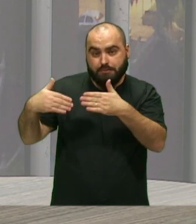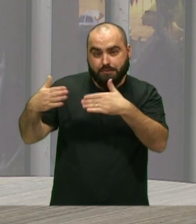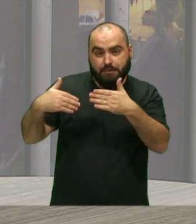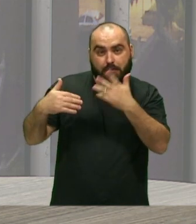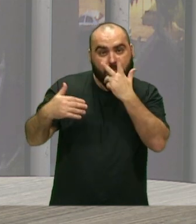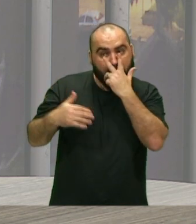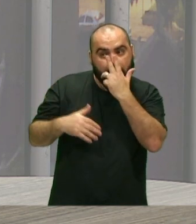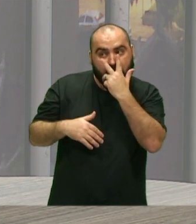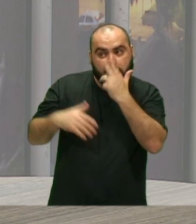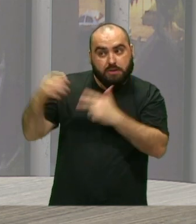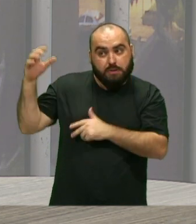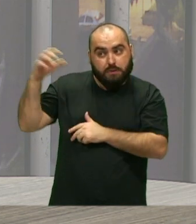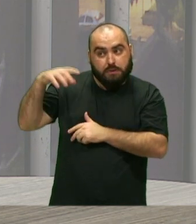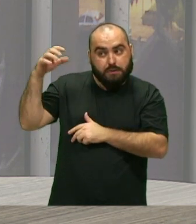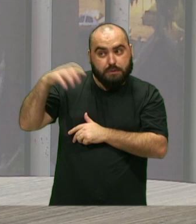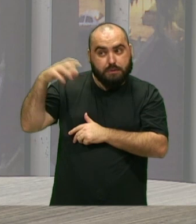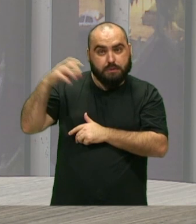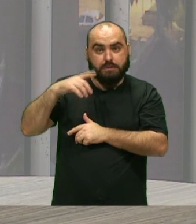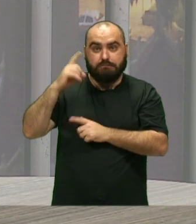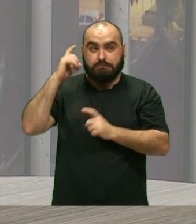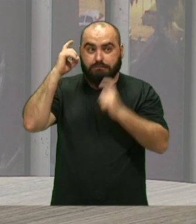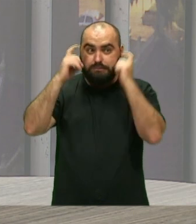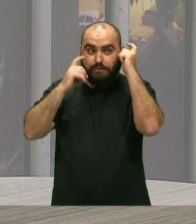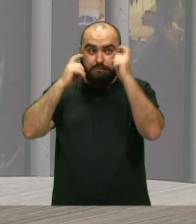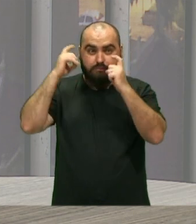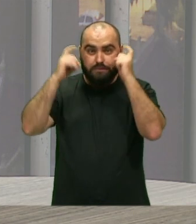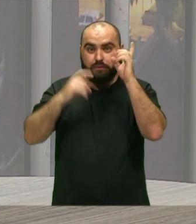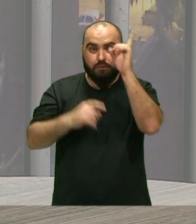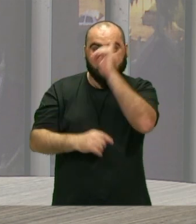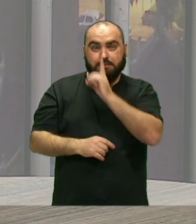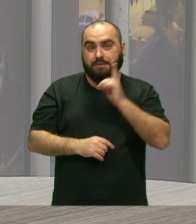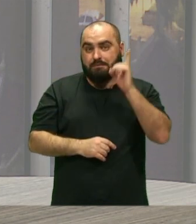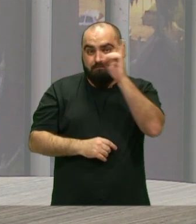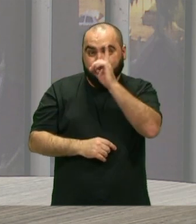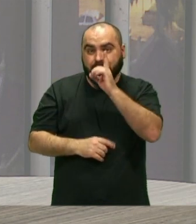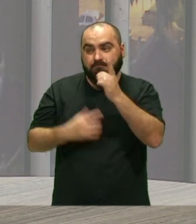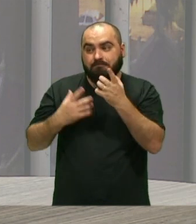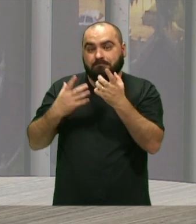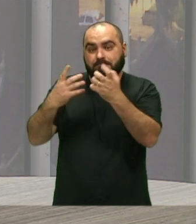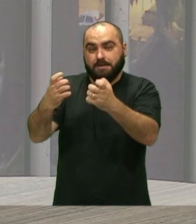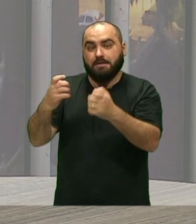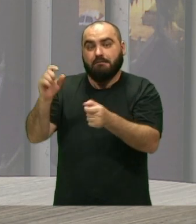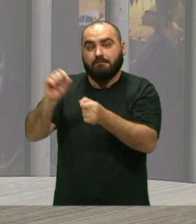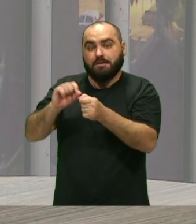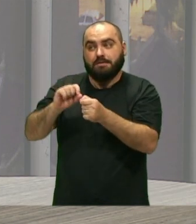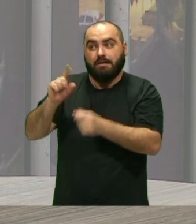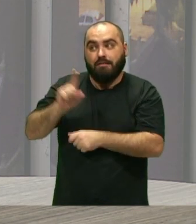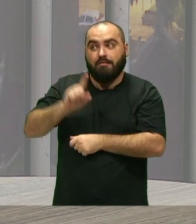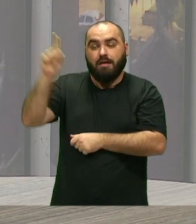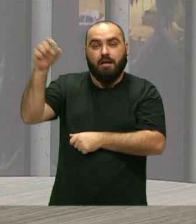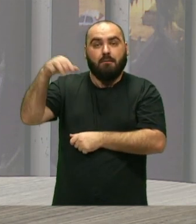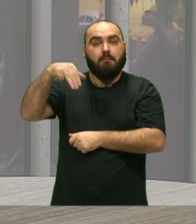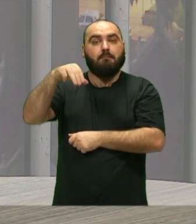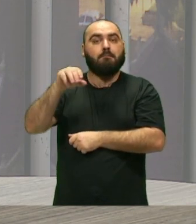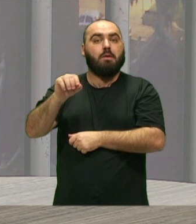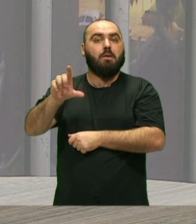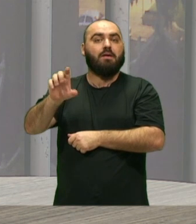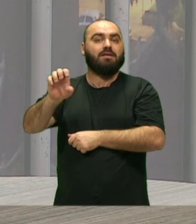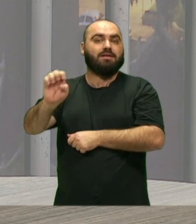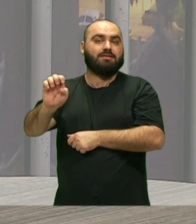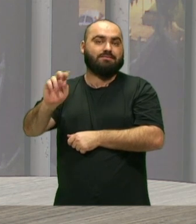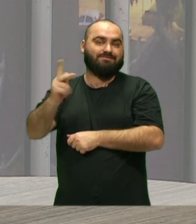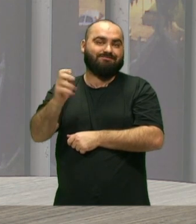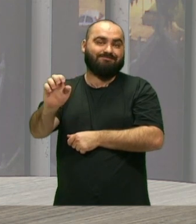climática Está bem preocupante Para o domingo Então a gente tinha a previsão De fazer um cortejo No mole Mas eu acho que a chuva